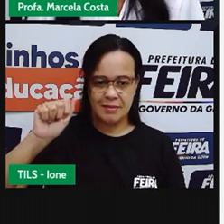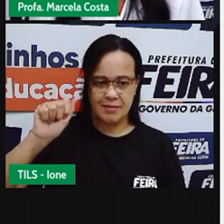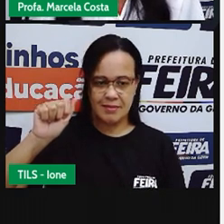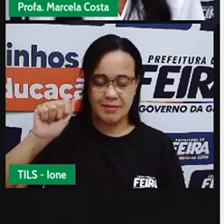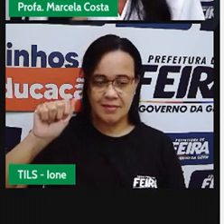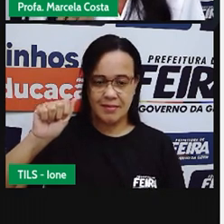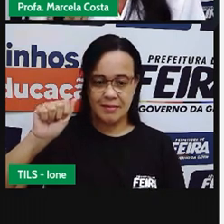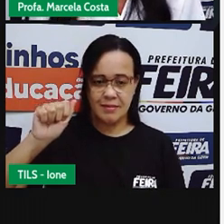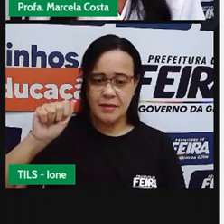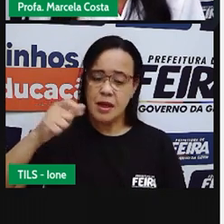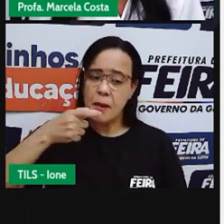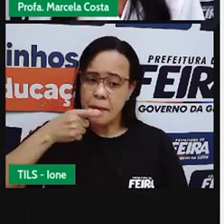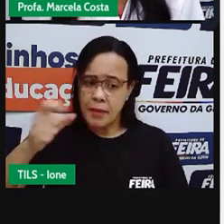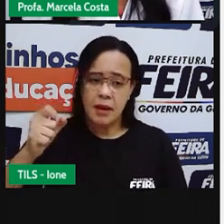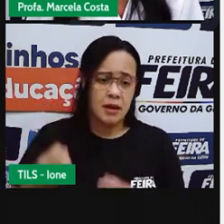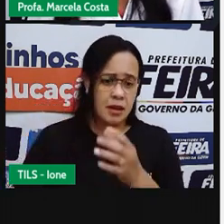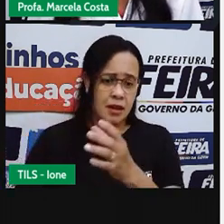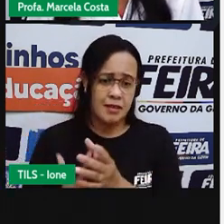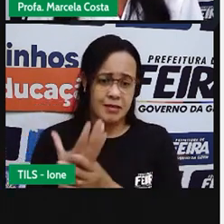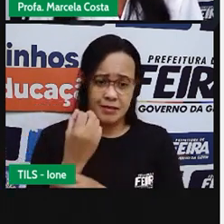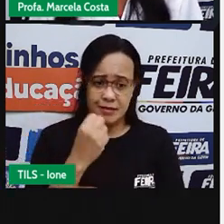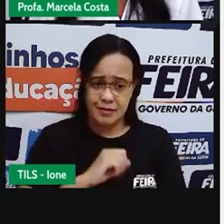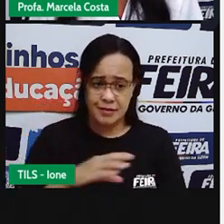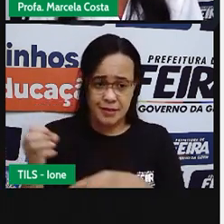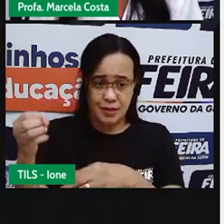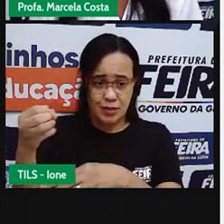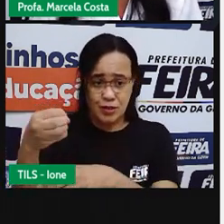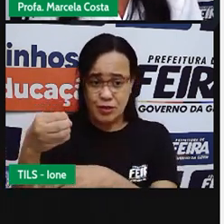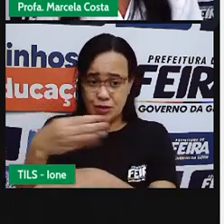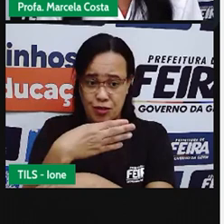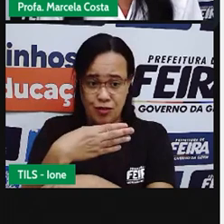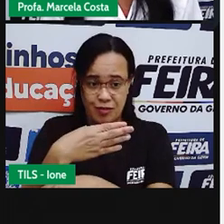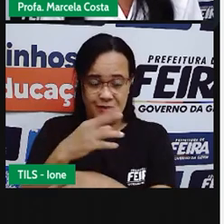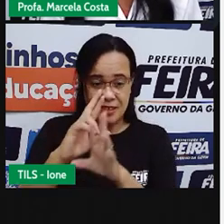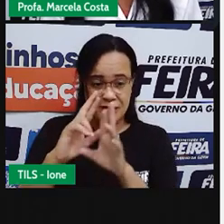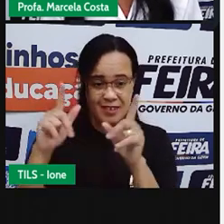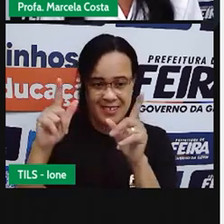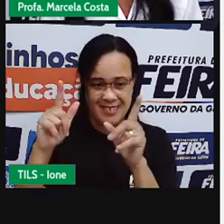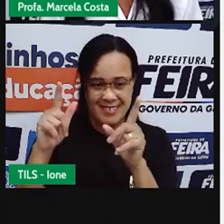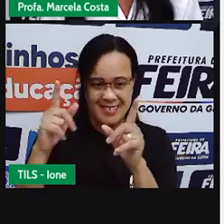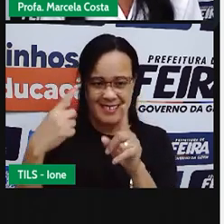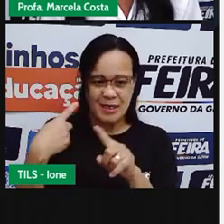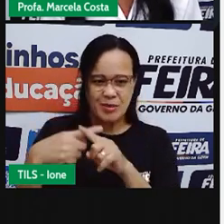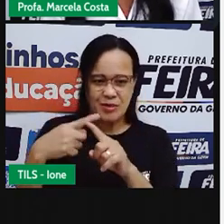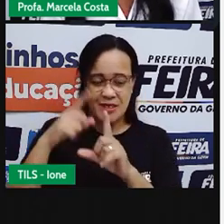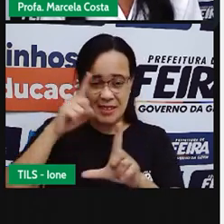Surgiu aí uma nova palavra, trocando apenas a letra final.